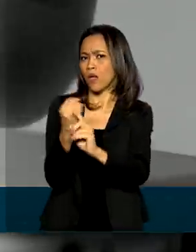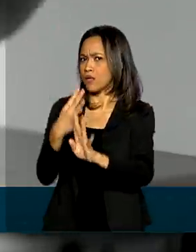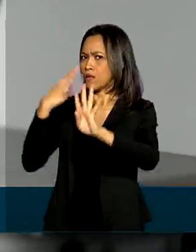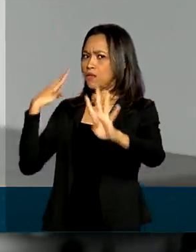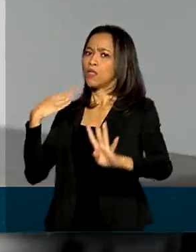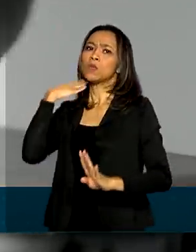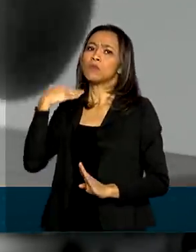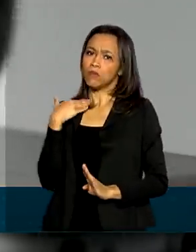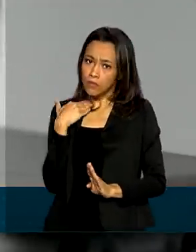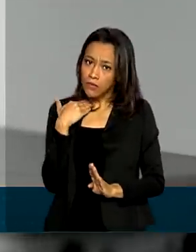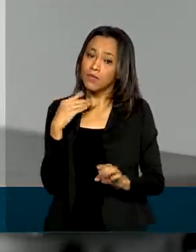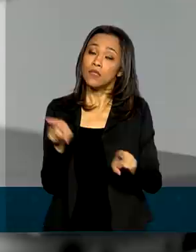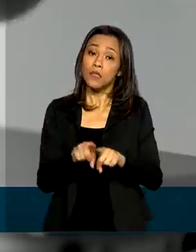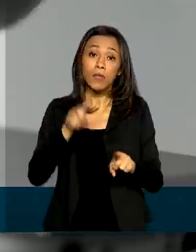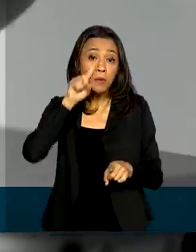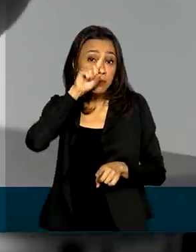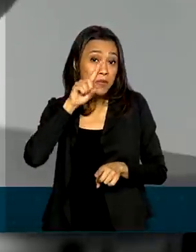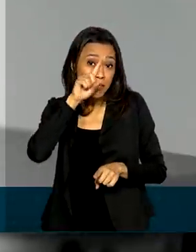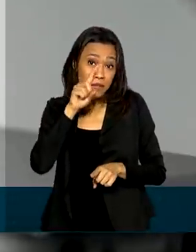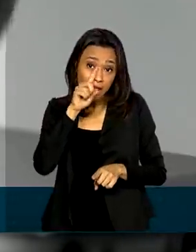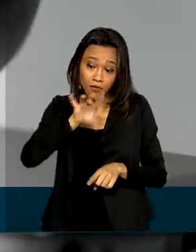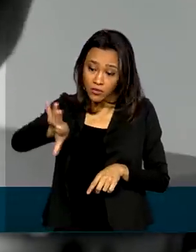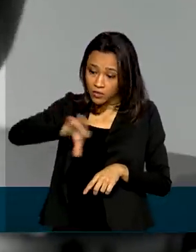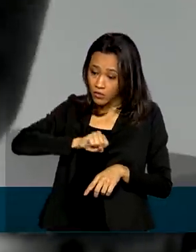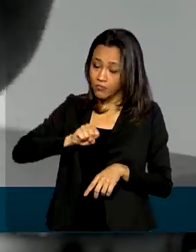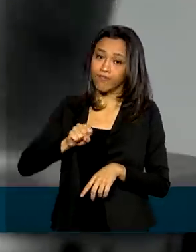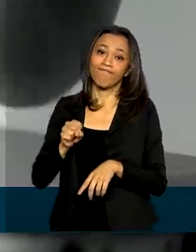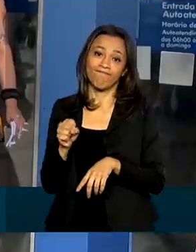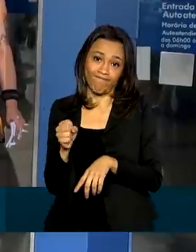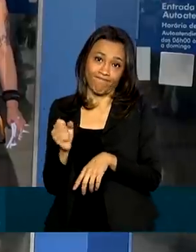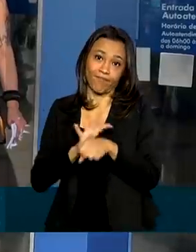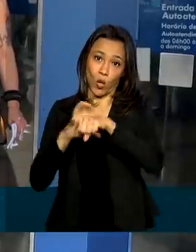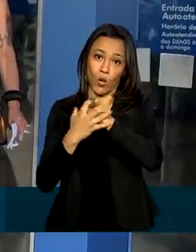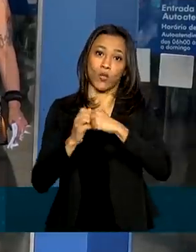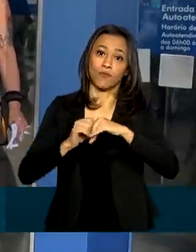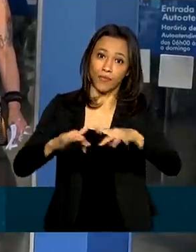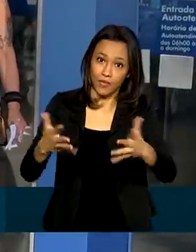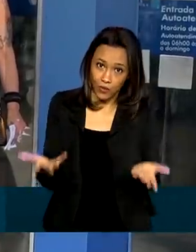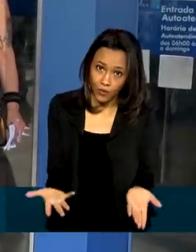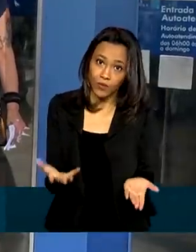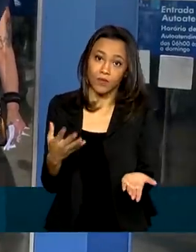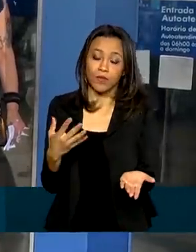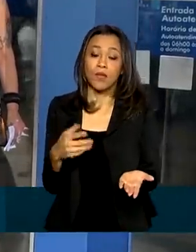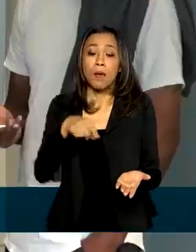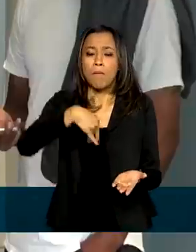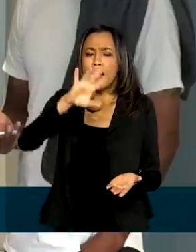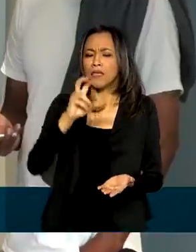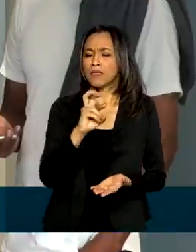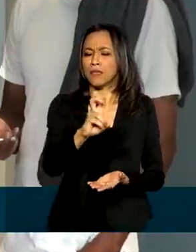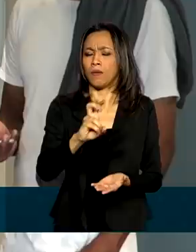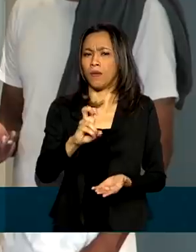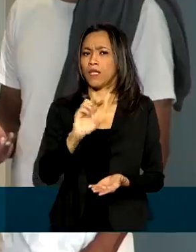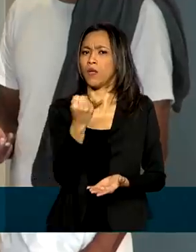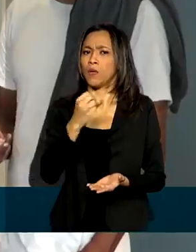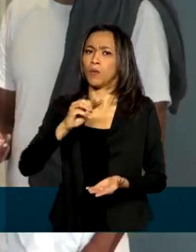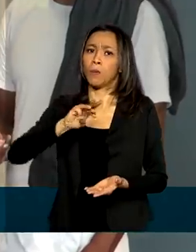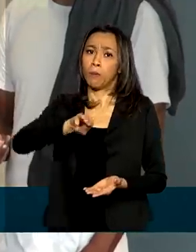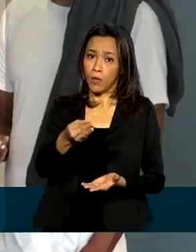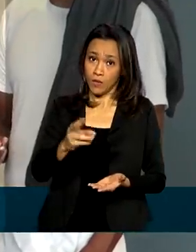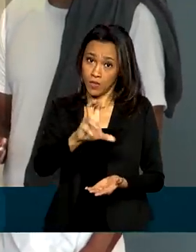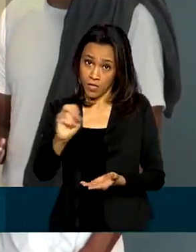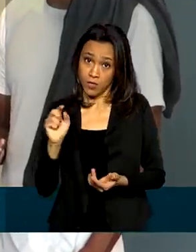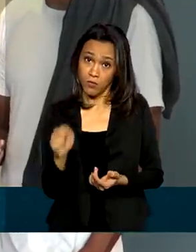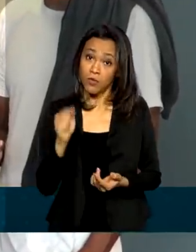e diminui também o risco de contaminação pelo coronavírus. Mais de 58 milhões e meio de pessoas